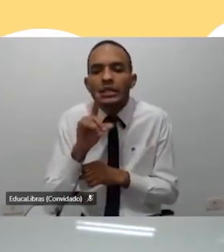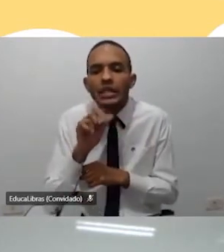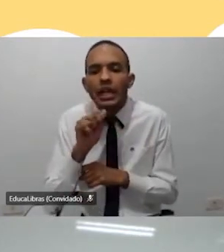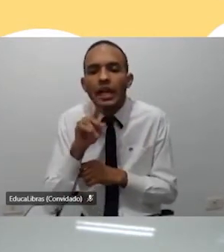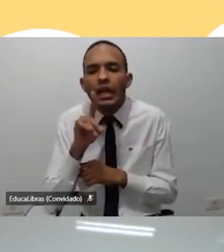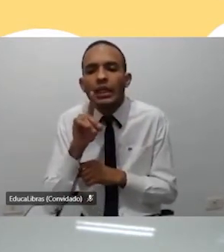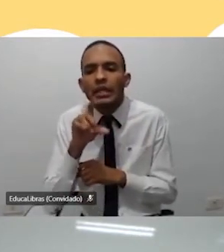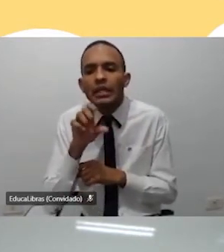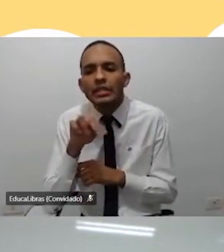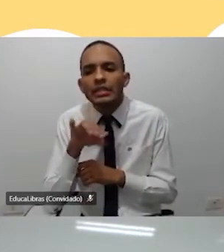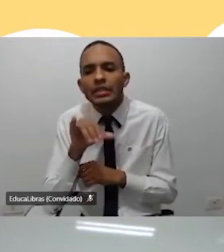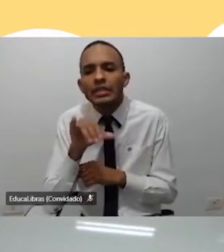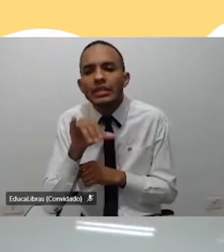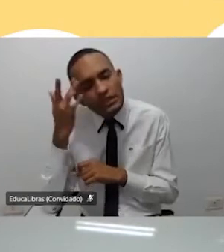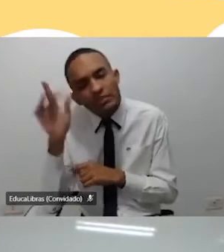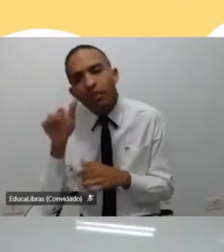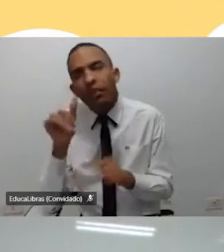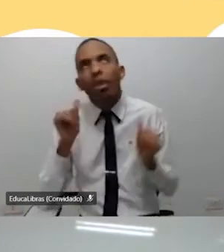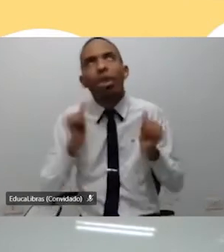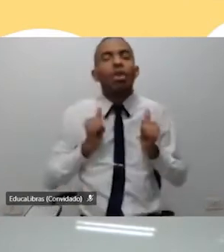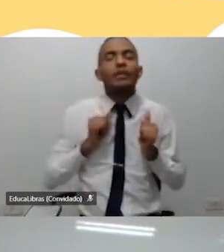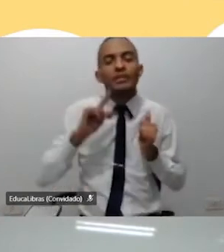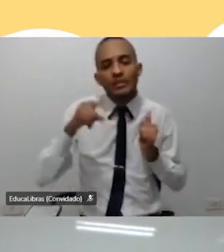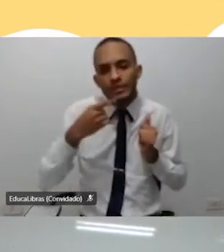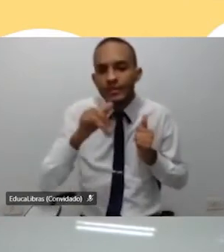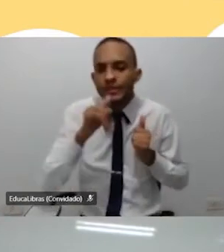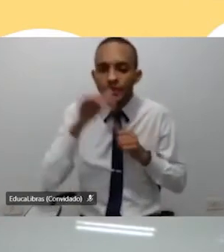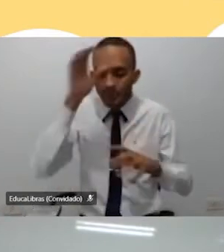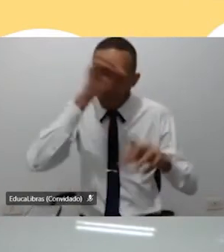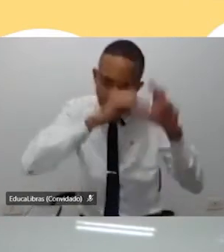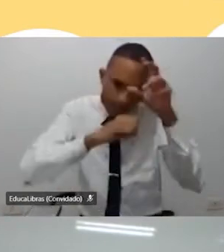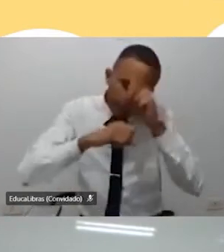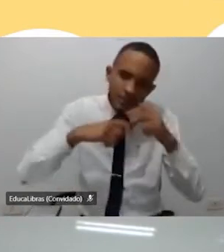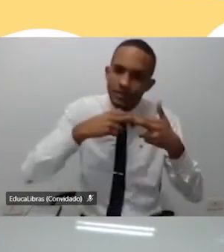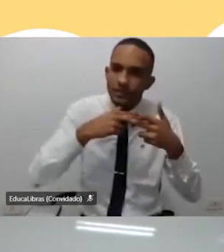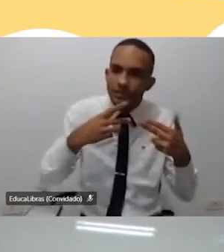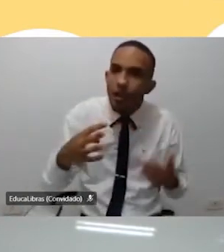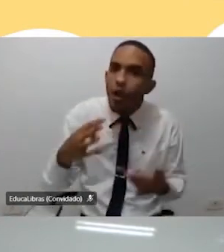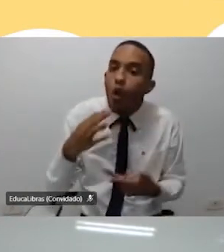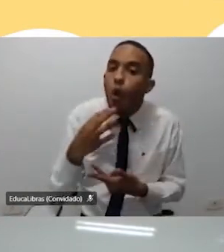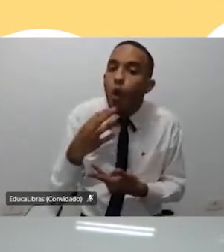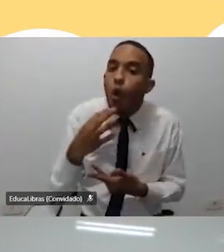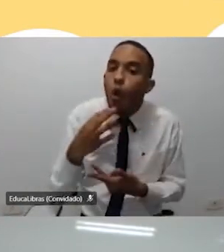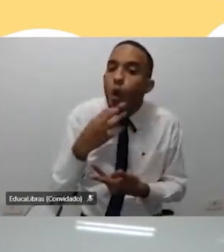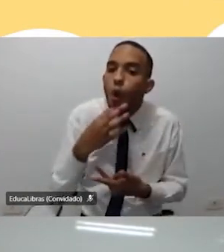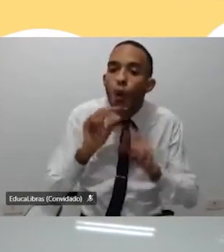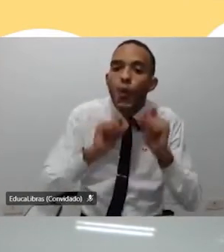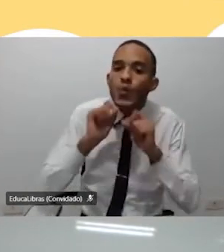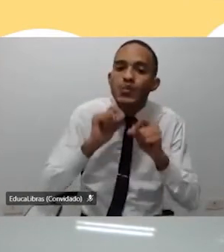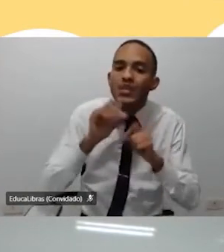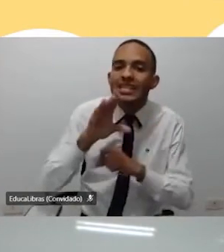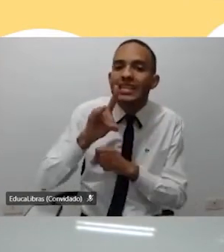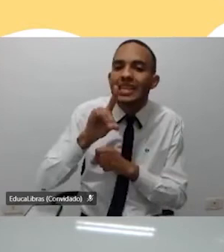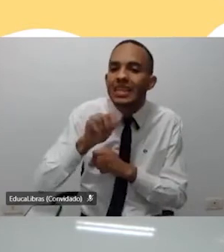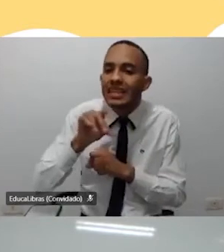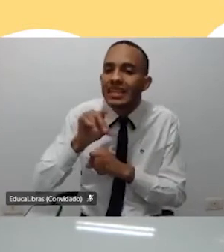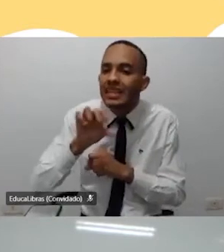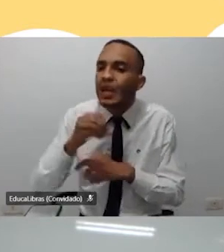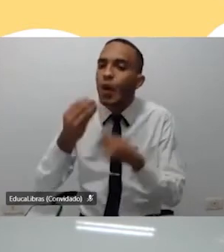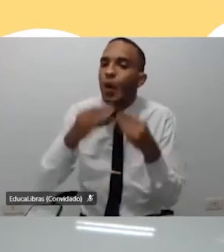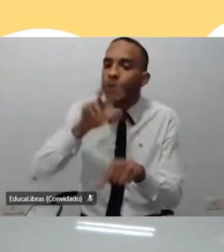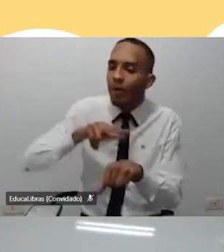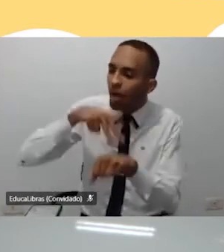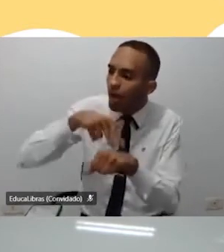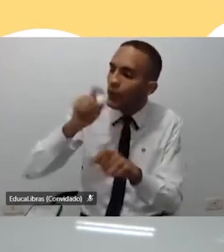bem acomodado mesmo, sabe? E aí depois que eu entrei na academia, eu comecei a conhecer o que é a cidadania, o é protagonismo, as